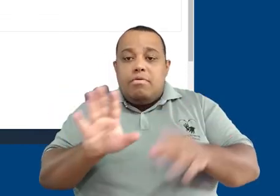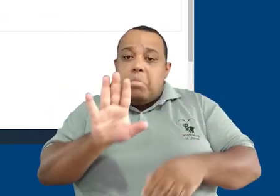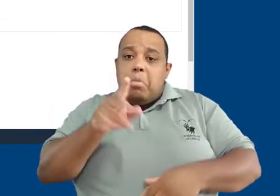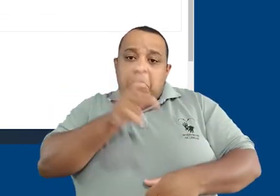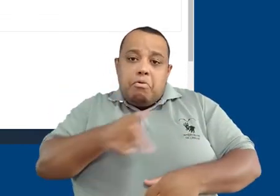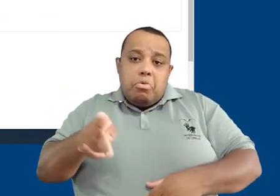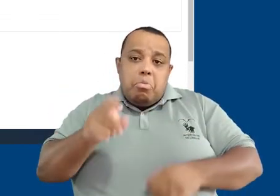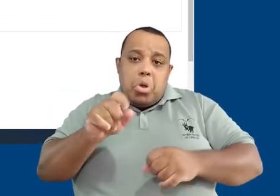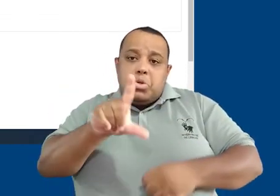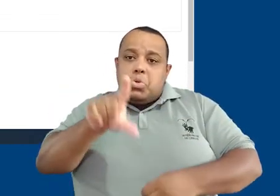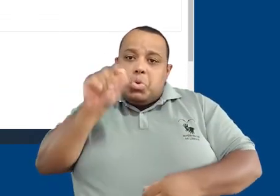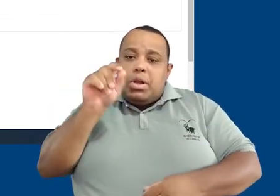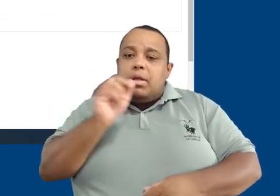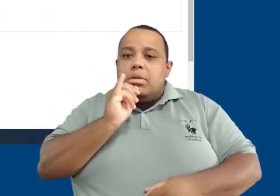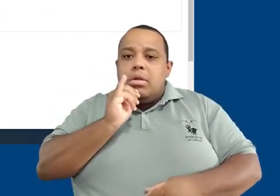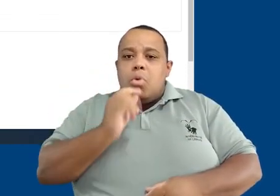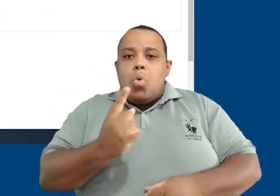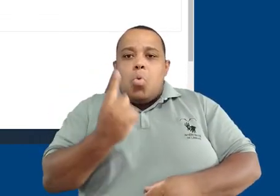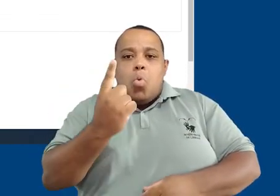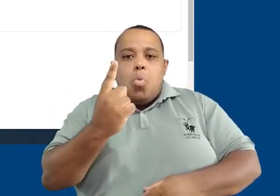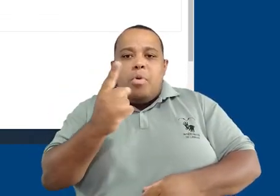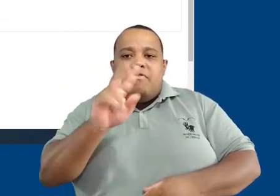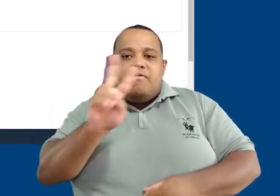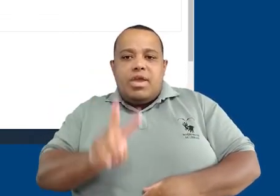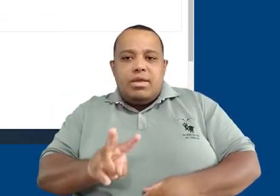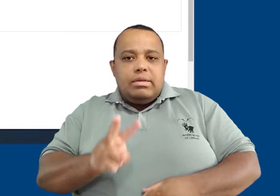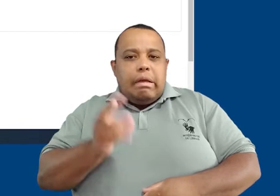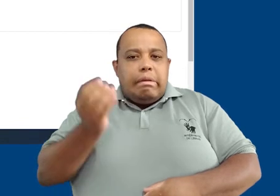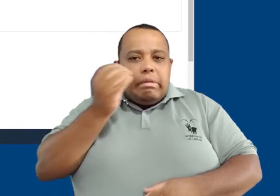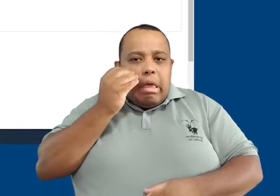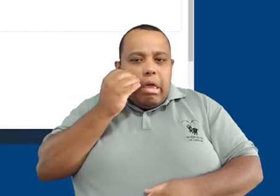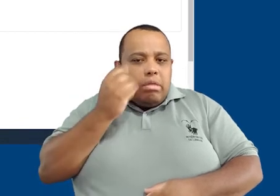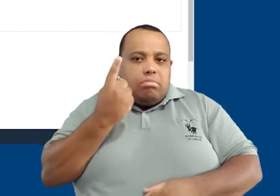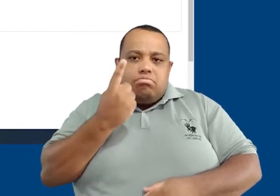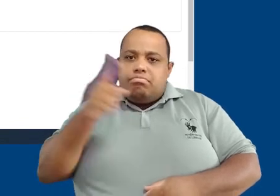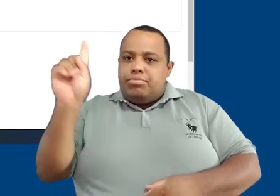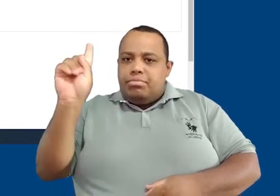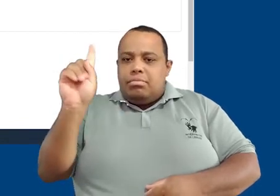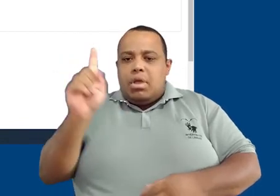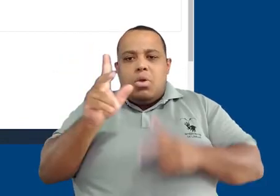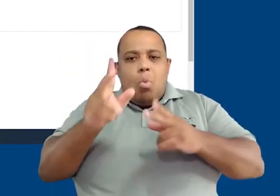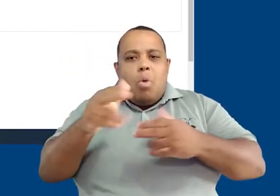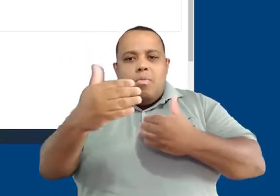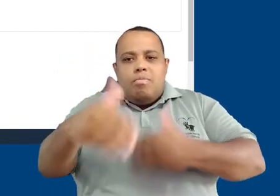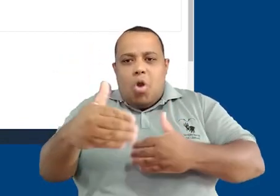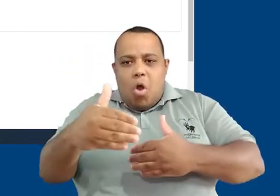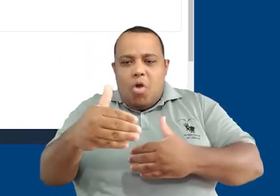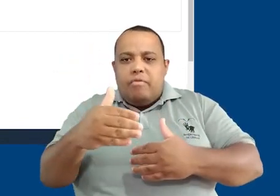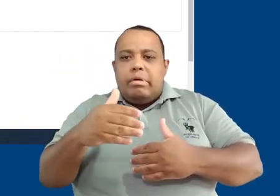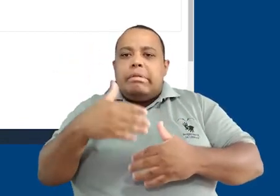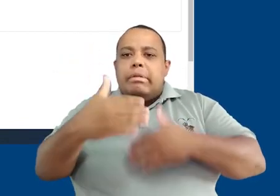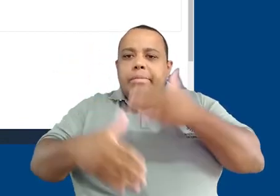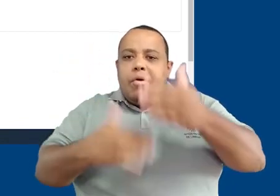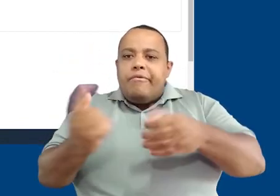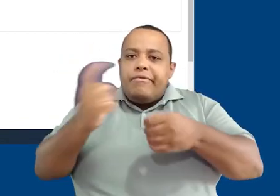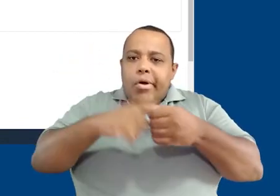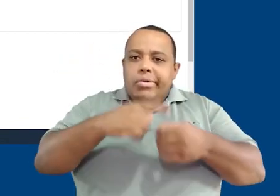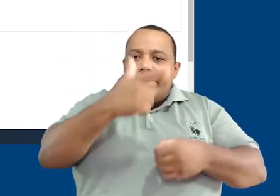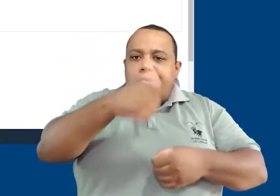tentativas, por exemplo, para uma tentativa. No caso de uma avaliação, seria uma prova. Aqui,